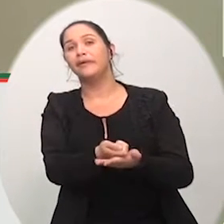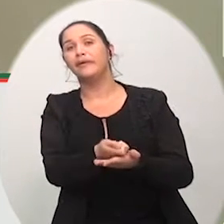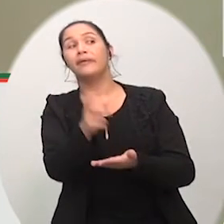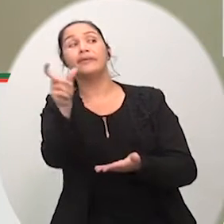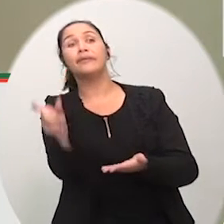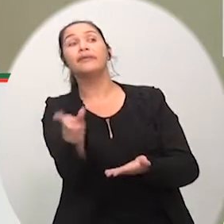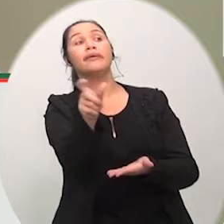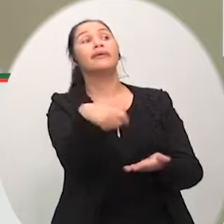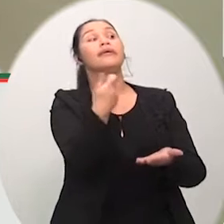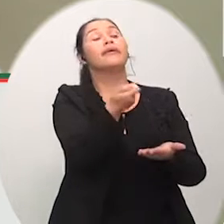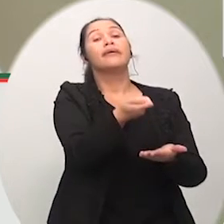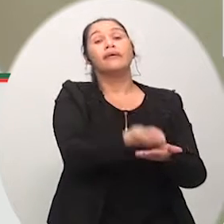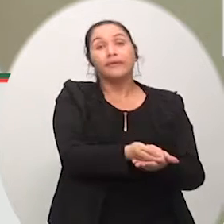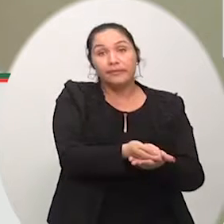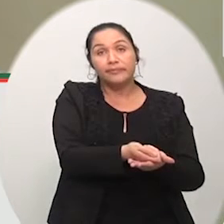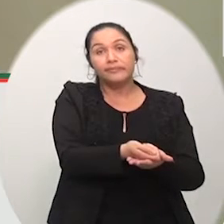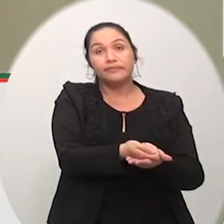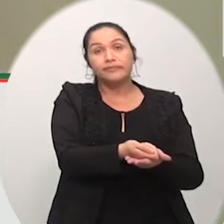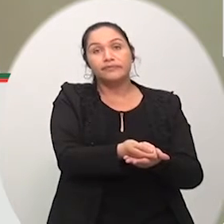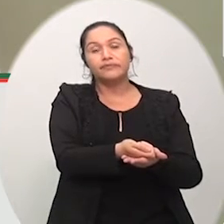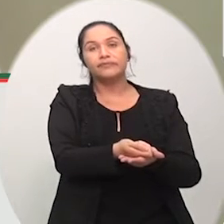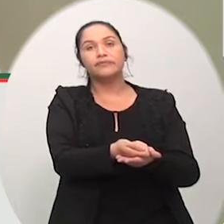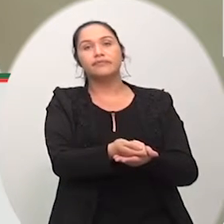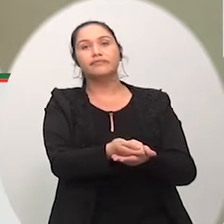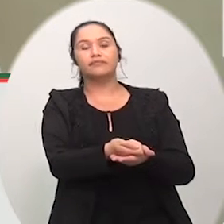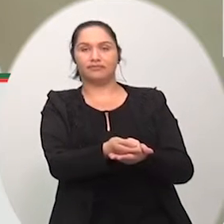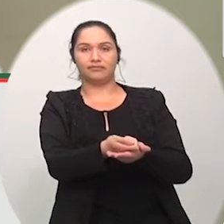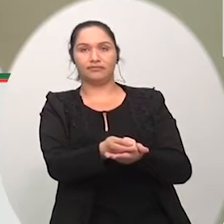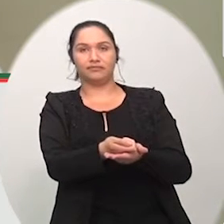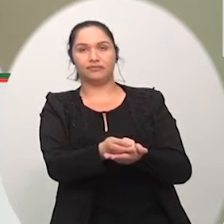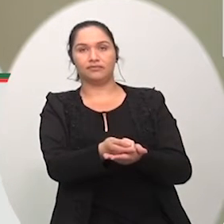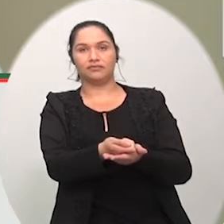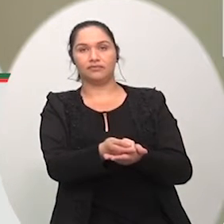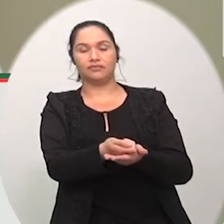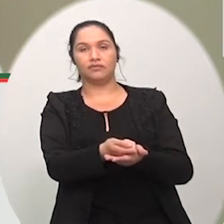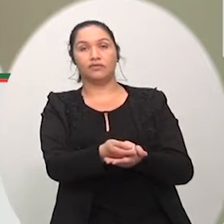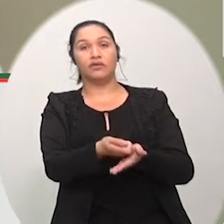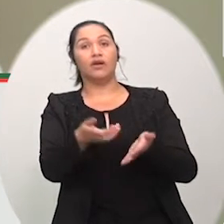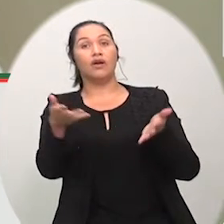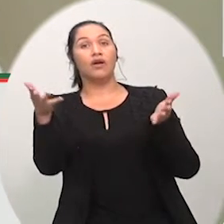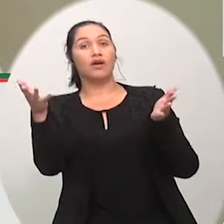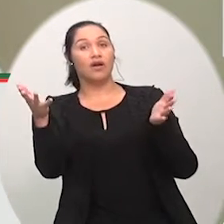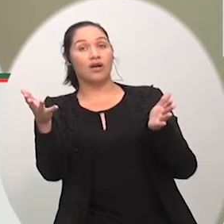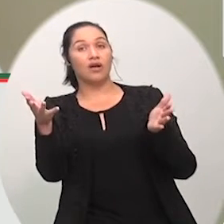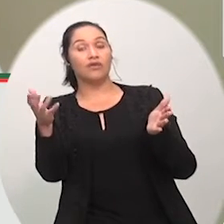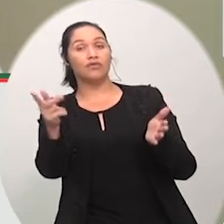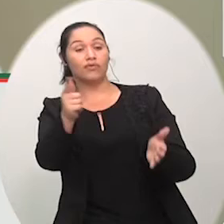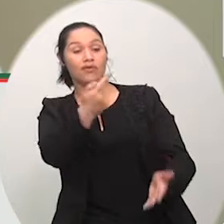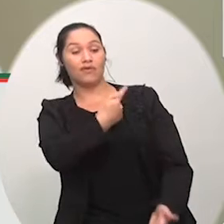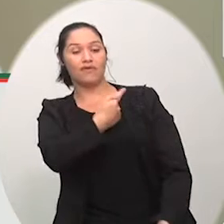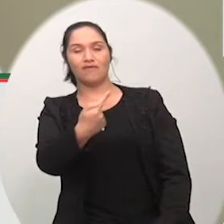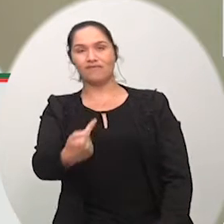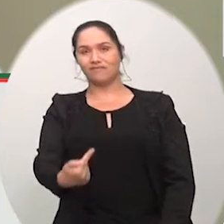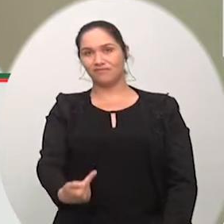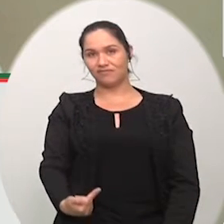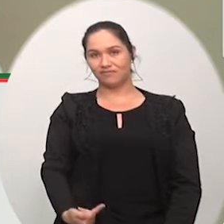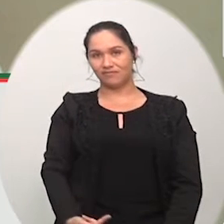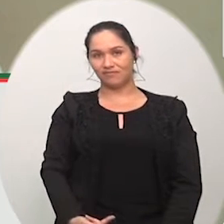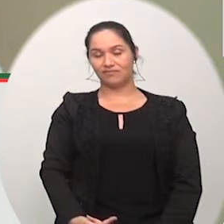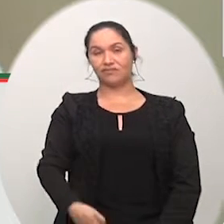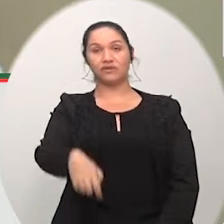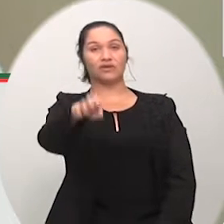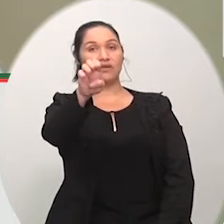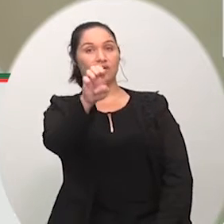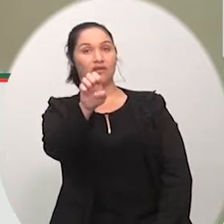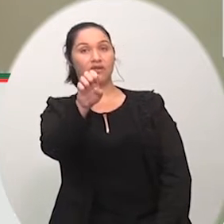enterro do falecido Bideu? Foi o nosso, hoje, governador Eduardo Pinho Moreira. Me lembro